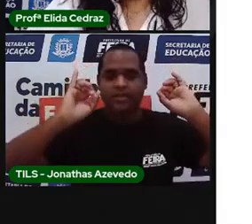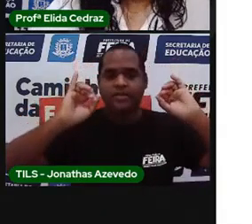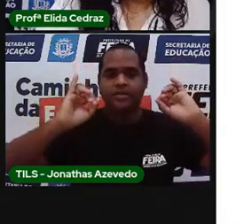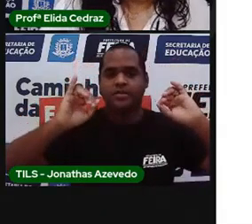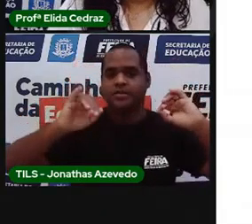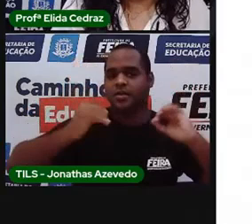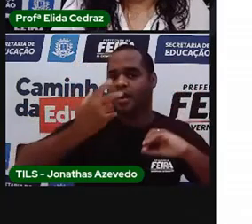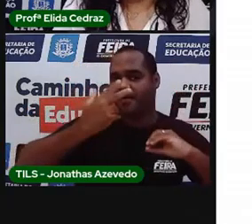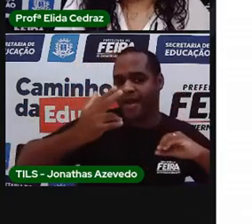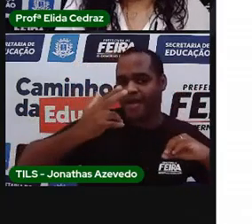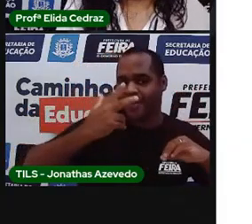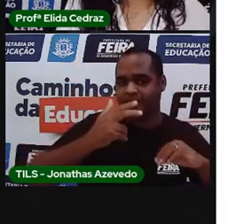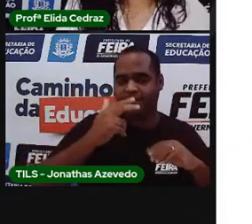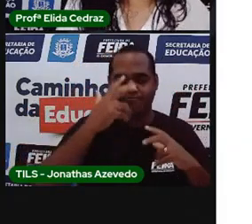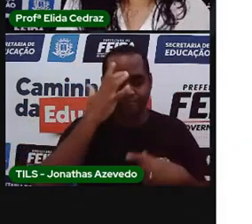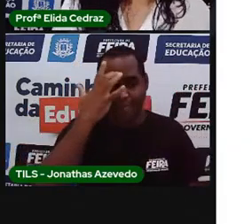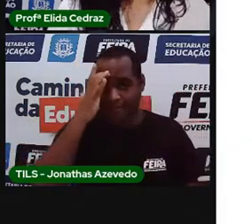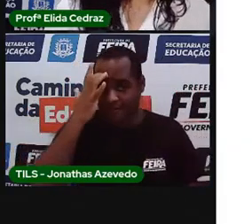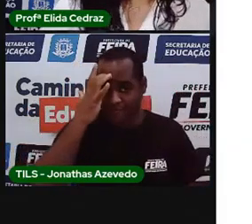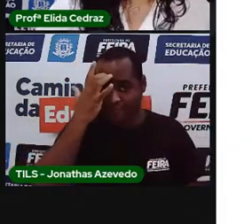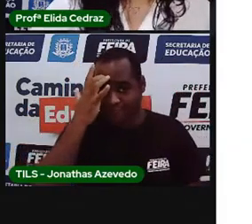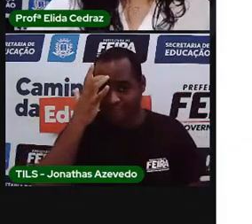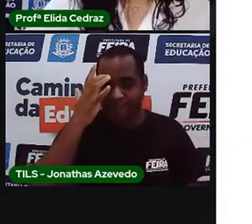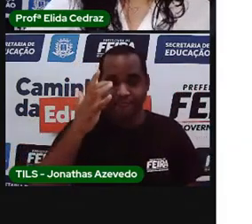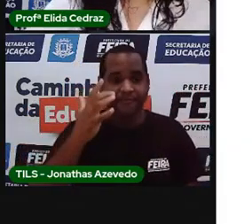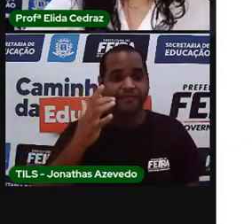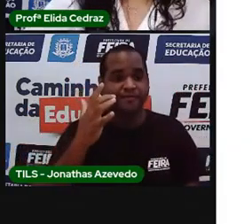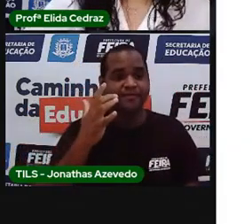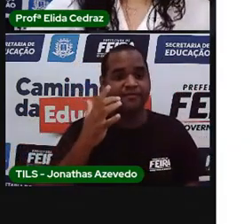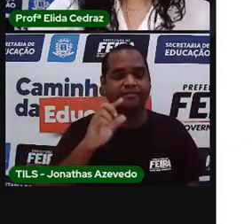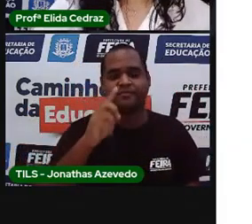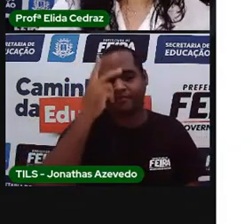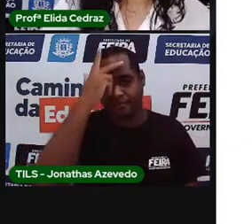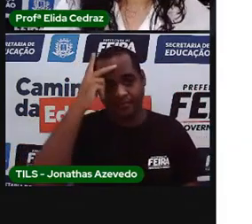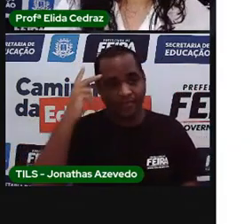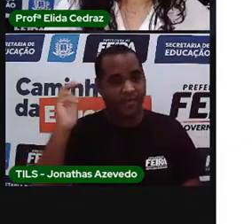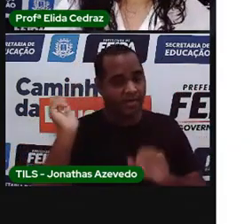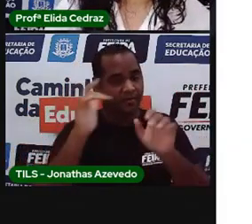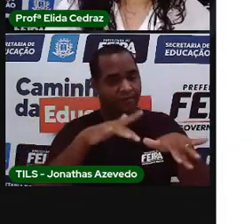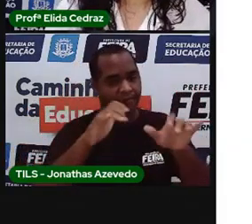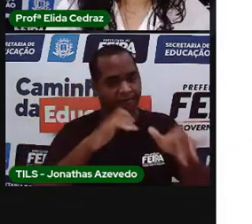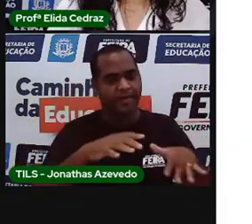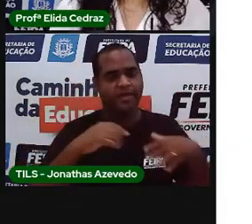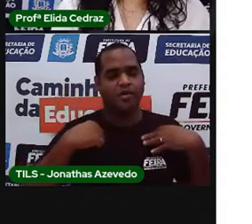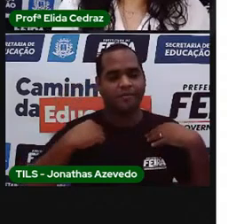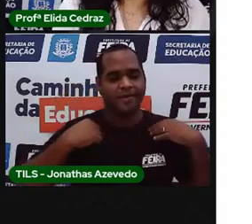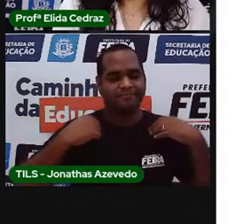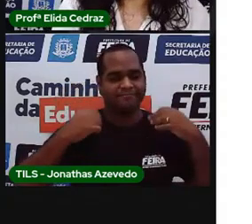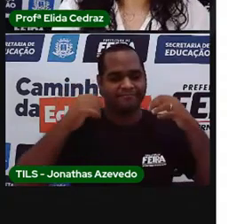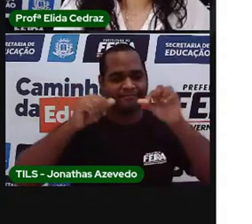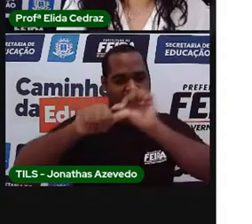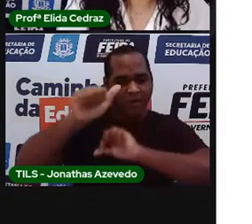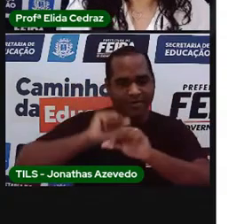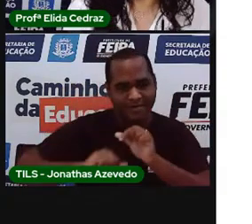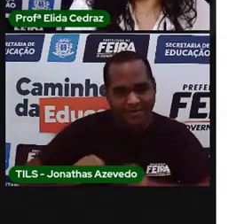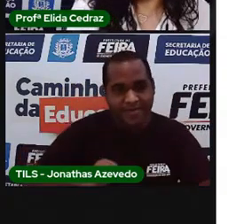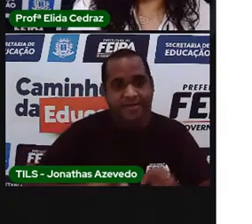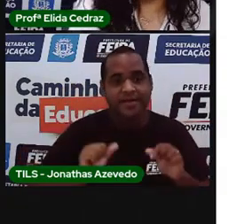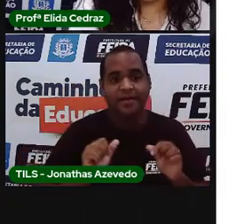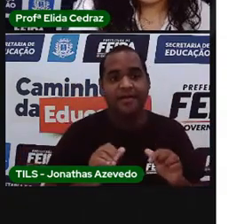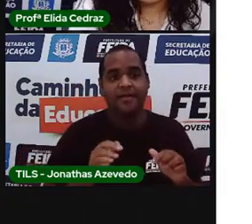tipo um carnaval. E as pessoas vão todas fantasiadas e celebram